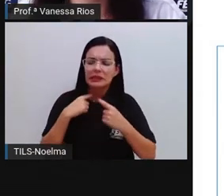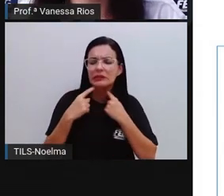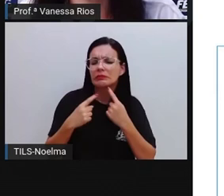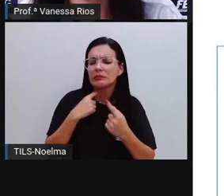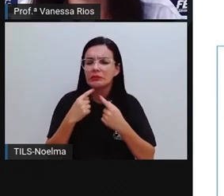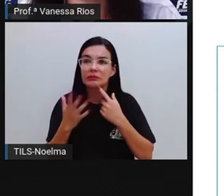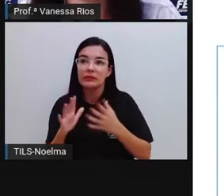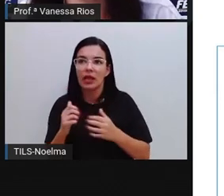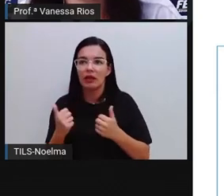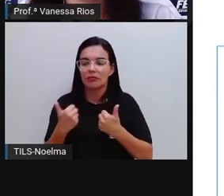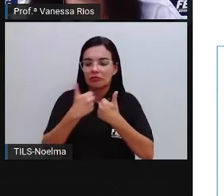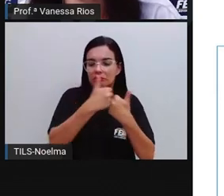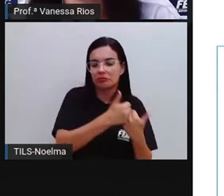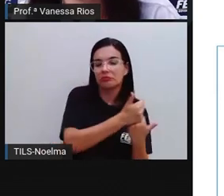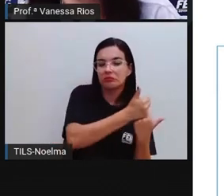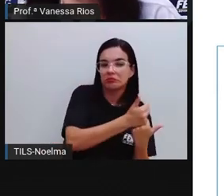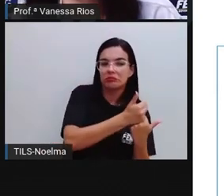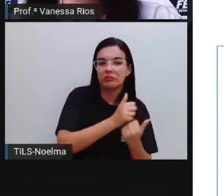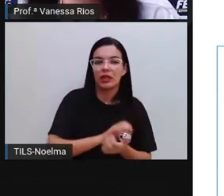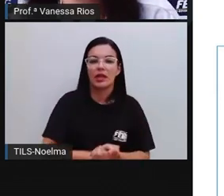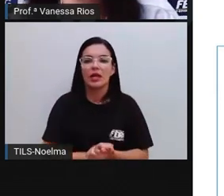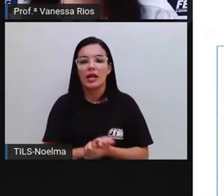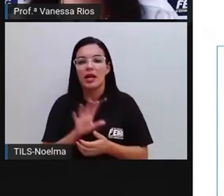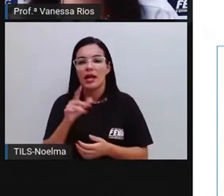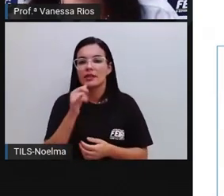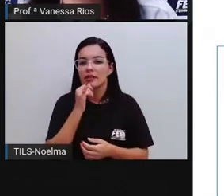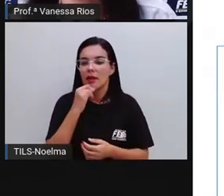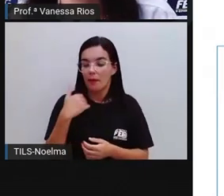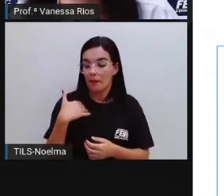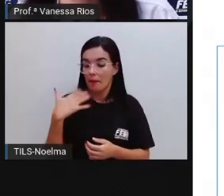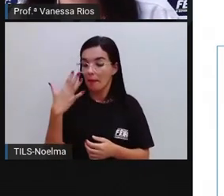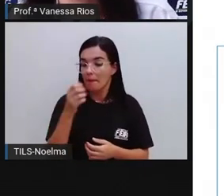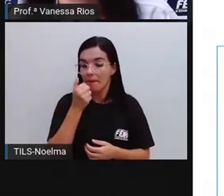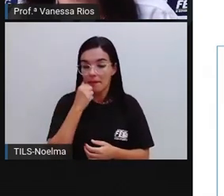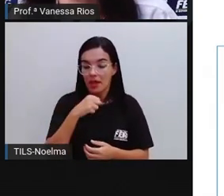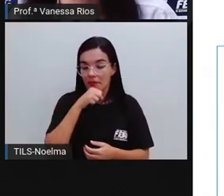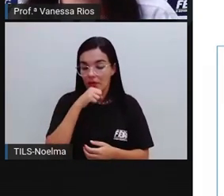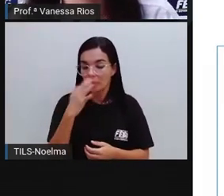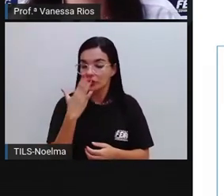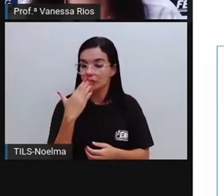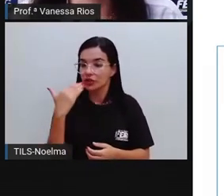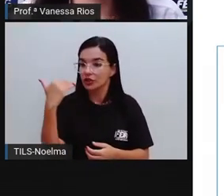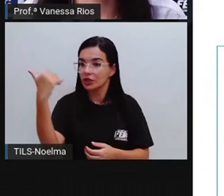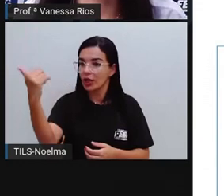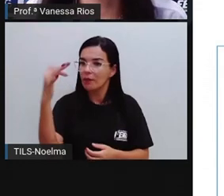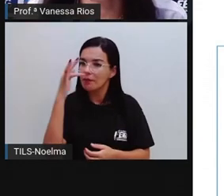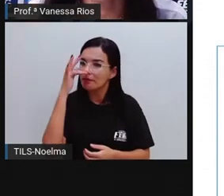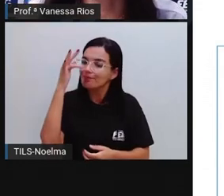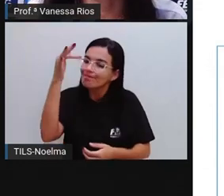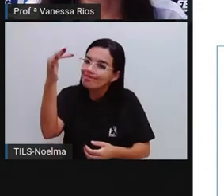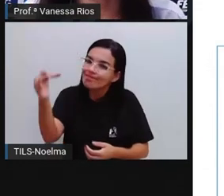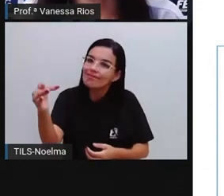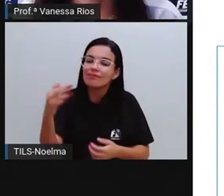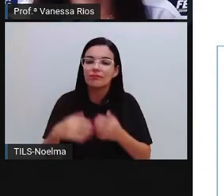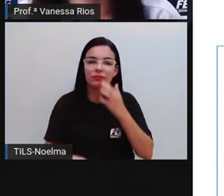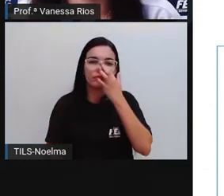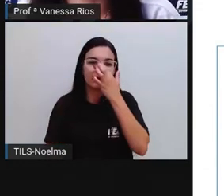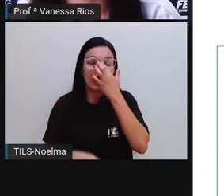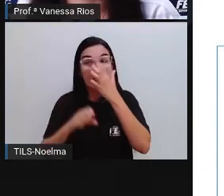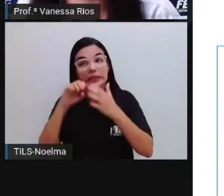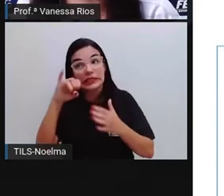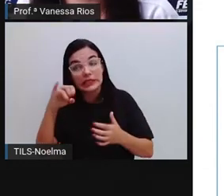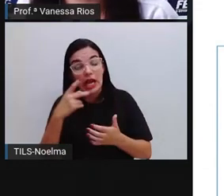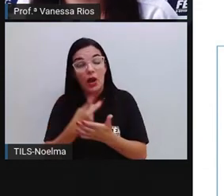dependência de outro fato. Então, o exemplo aí é Minha avó me chamaria. É algo que